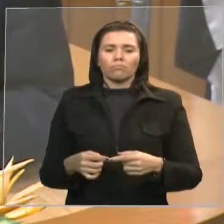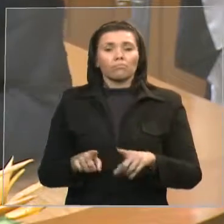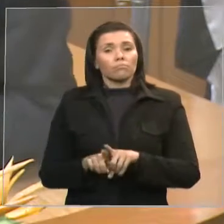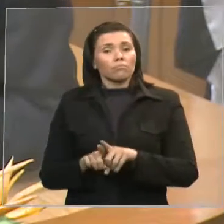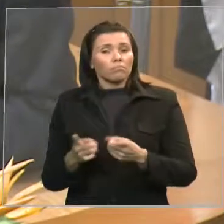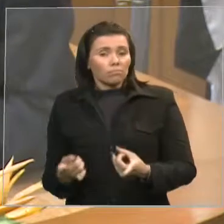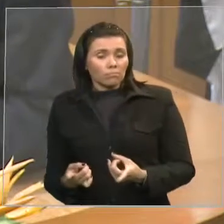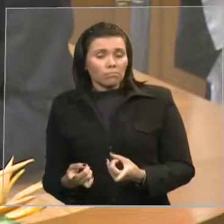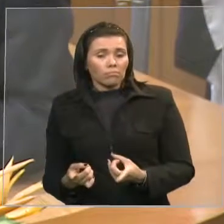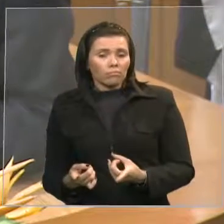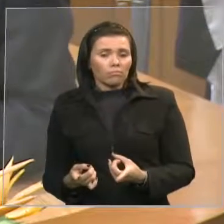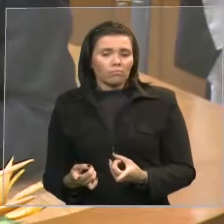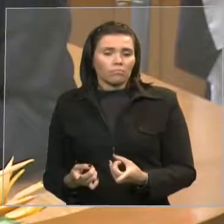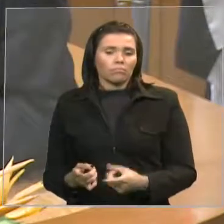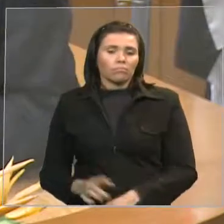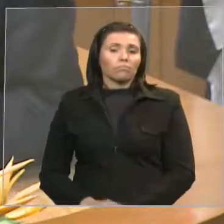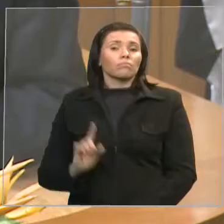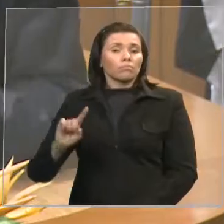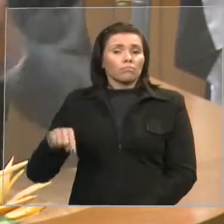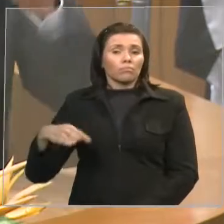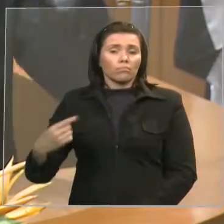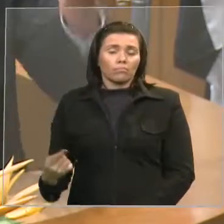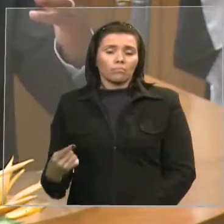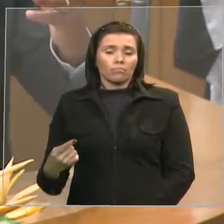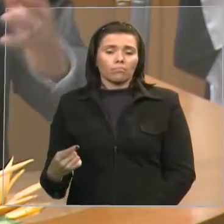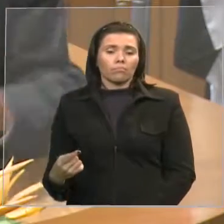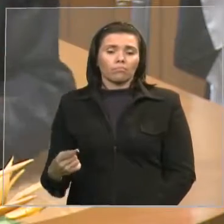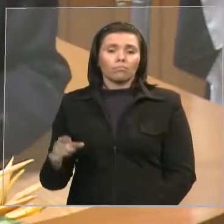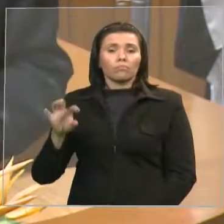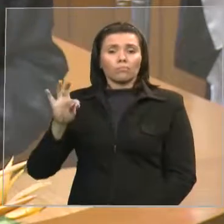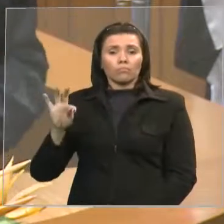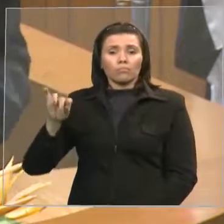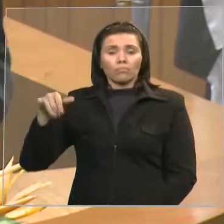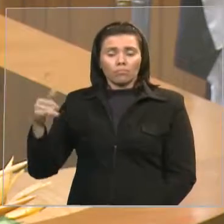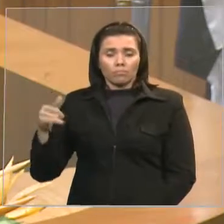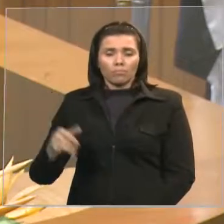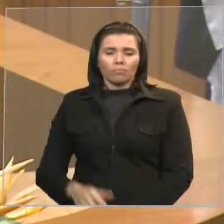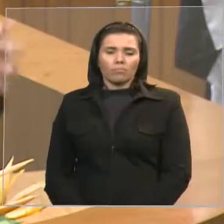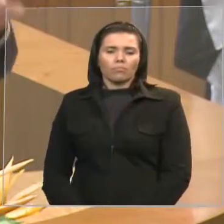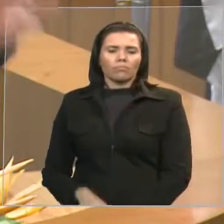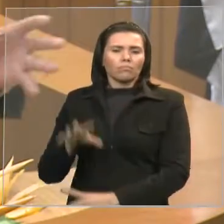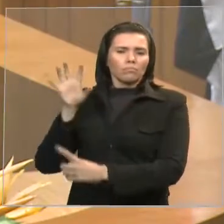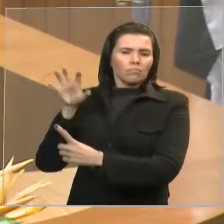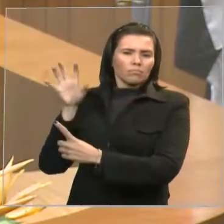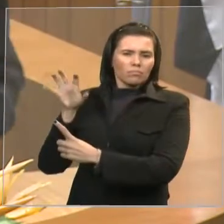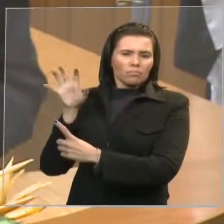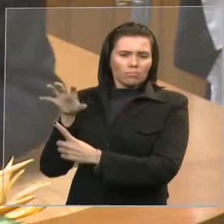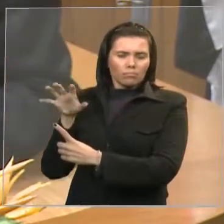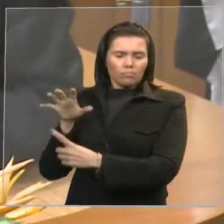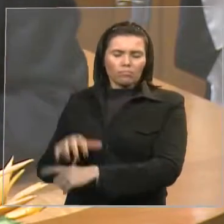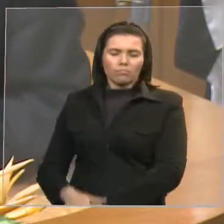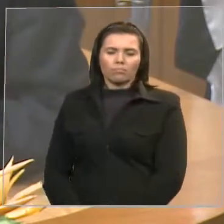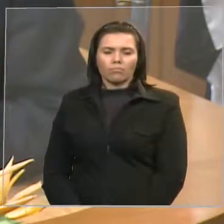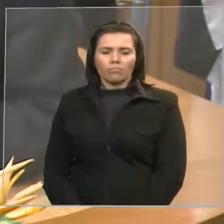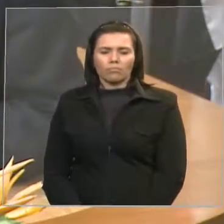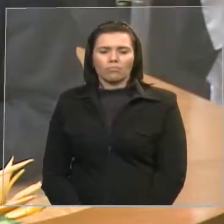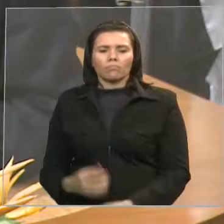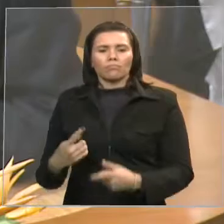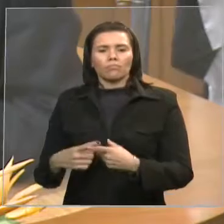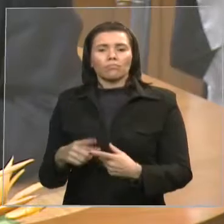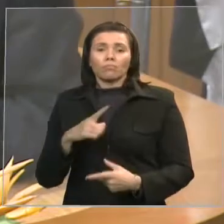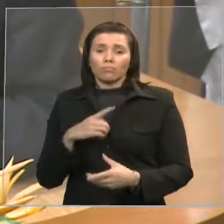que o tribunal de justiça induzido ao erro porque consta nos autos